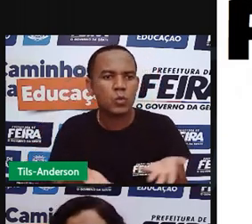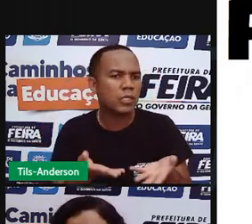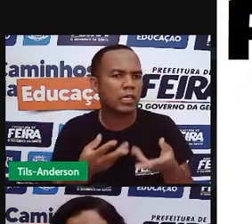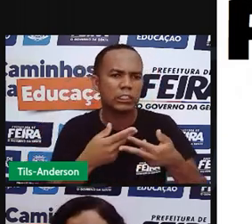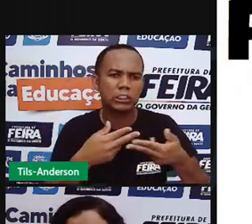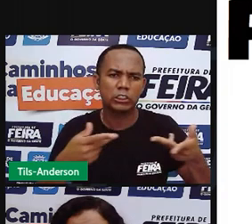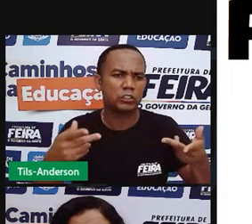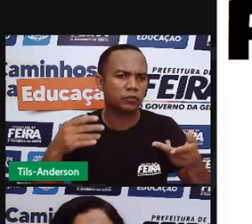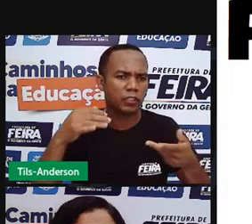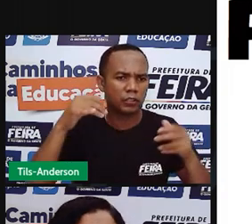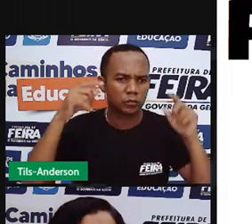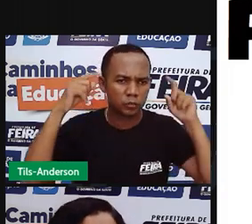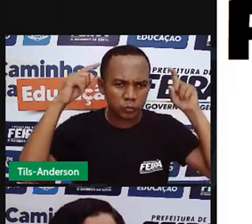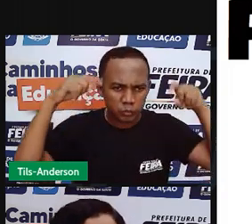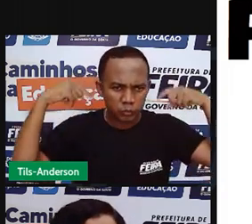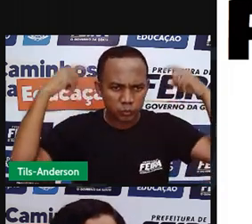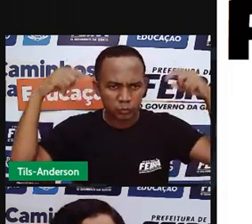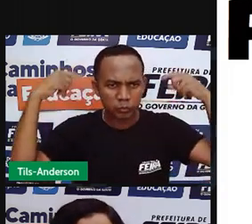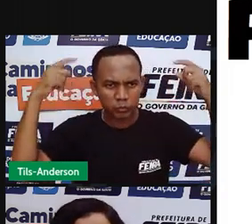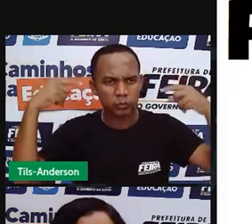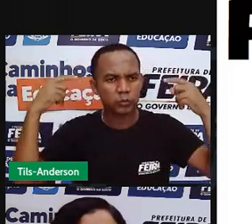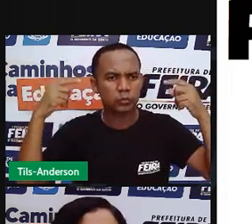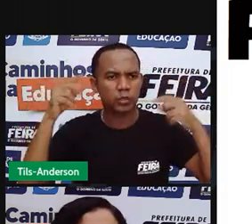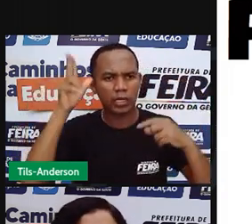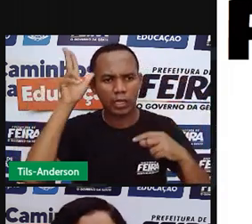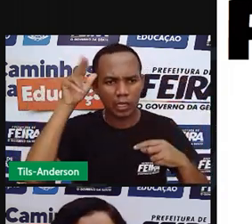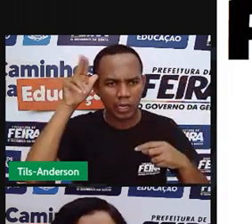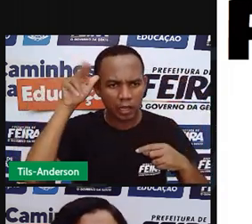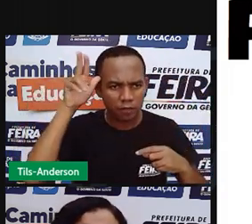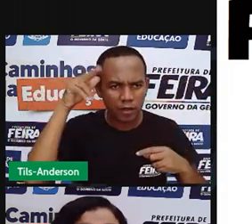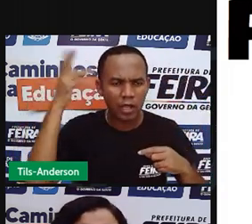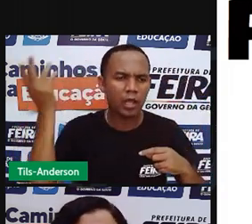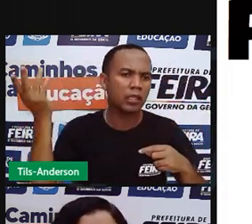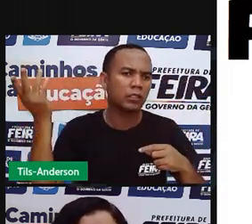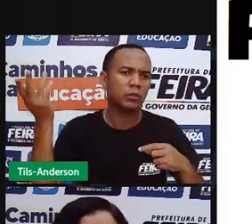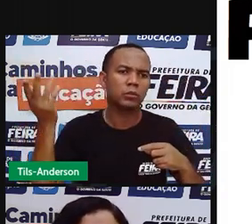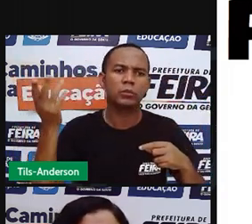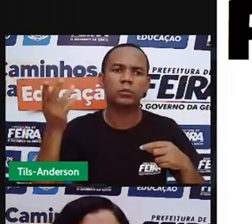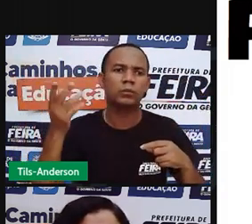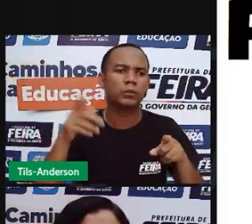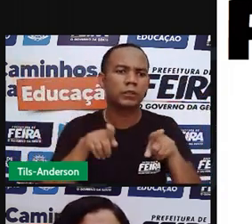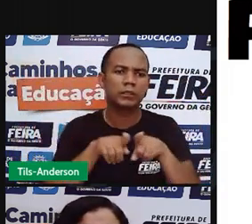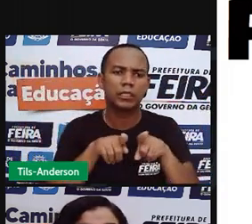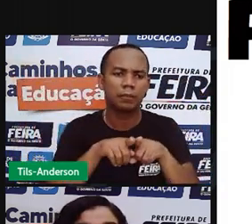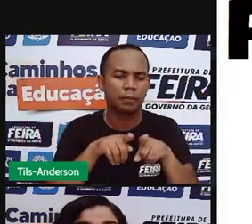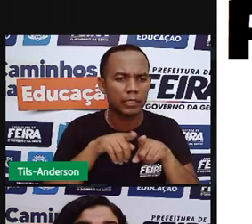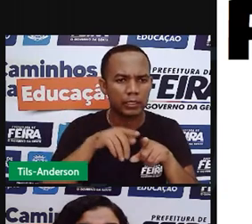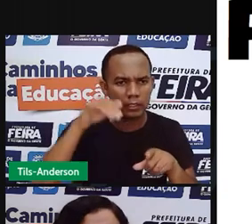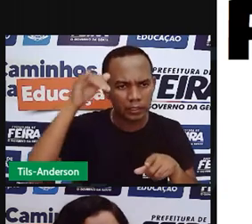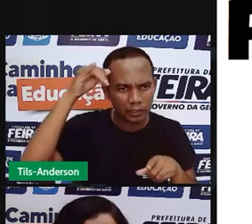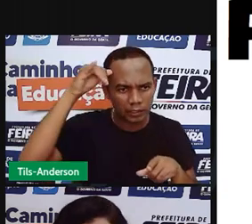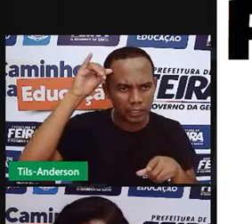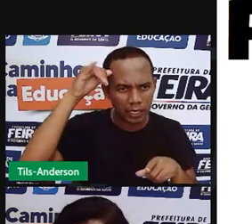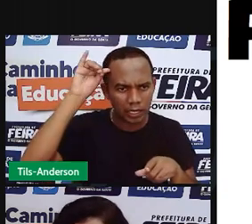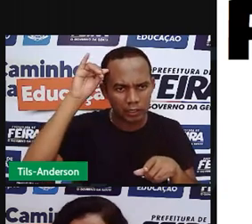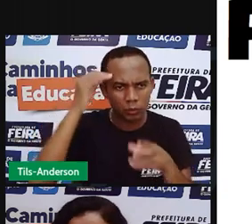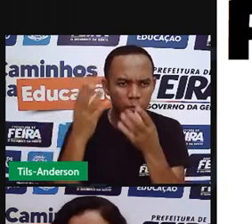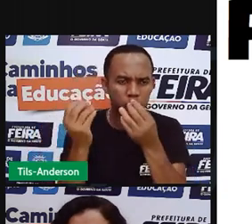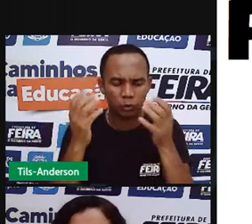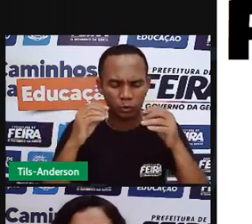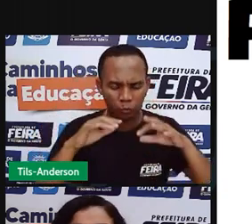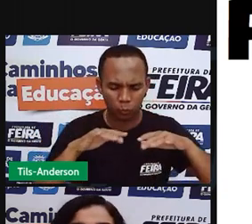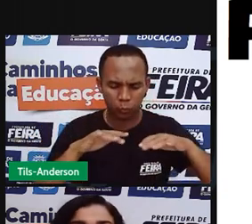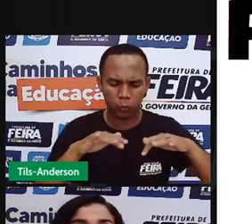ovelha, cavalos. Gado é o animal que é criado em rebanho.